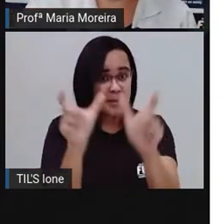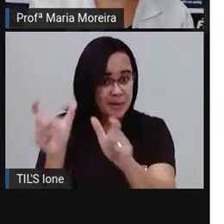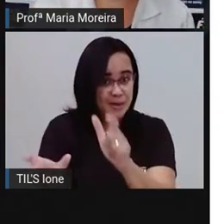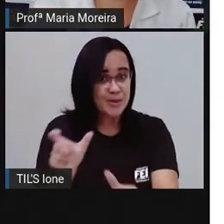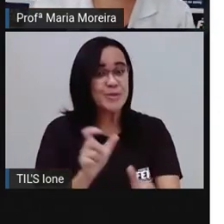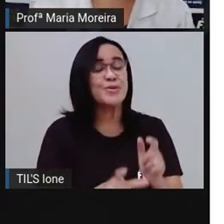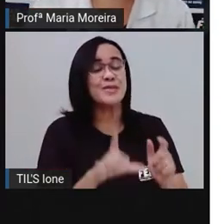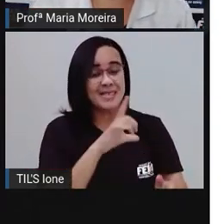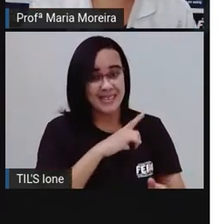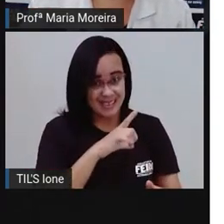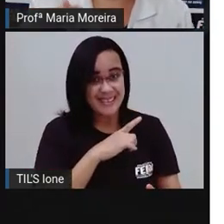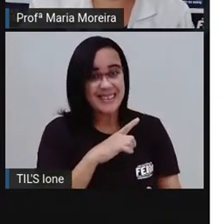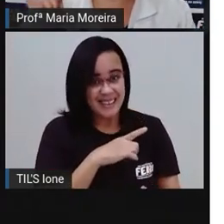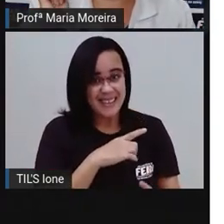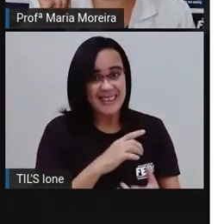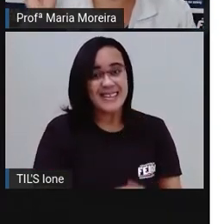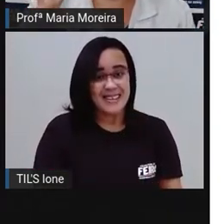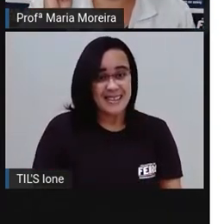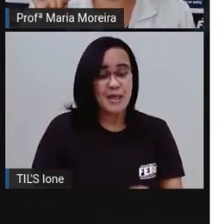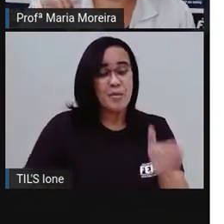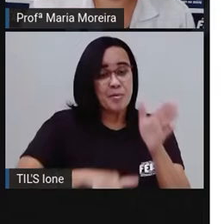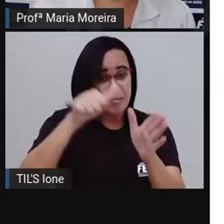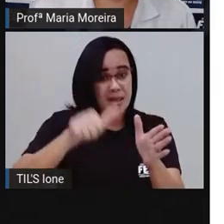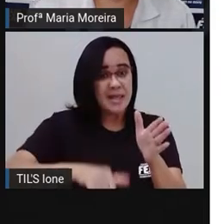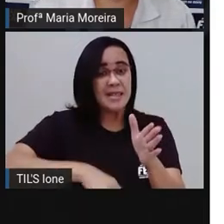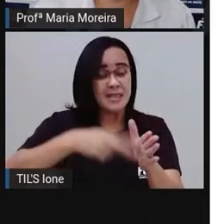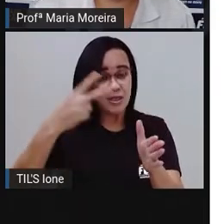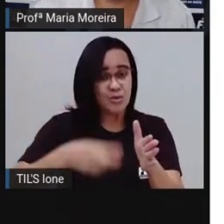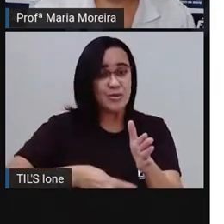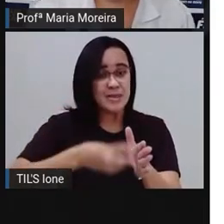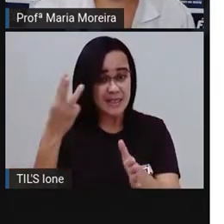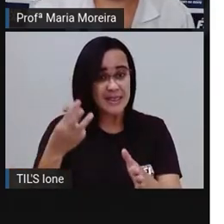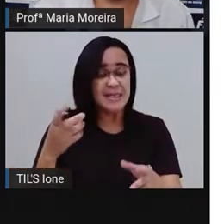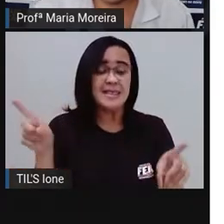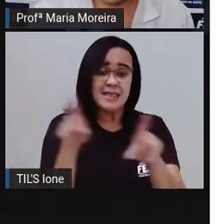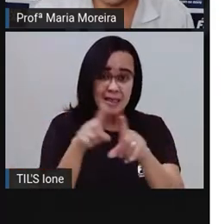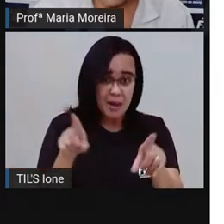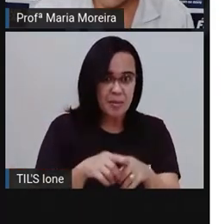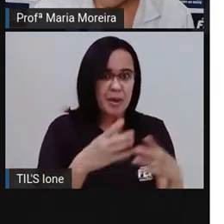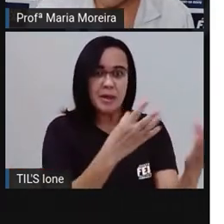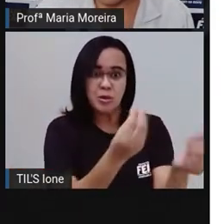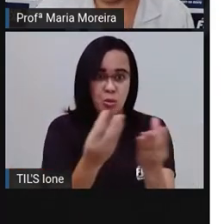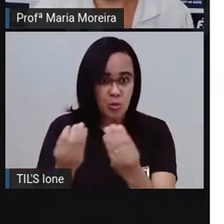singular e temos também a primeira, segunda e a terceira pessoa do plural.